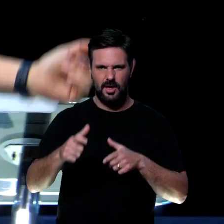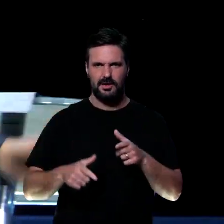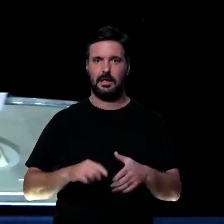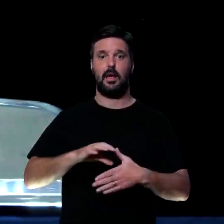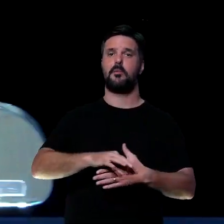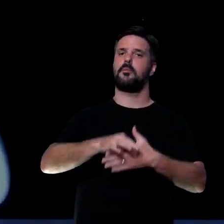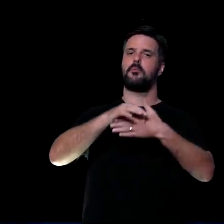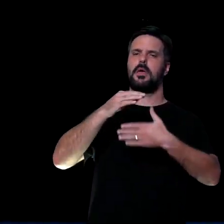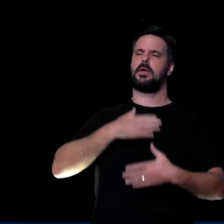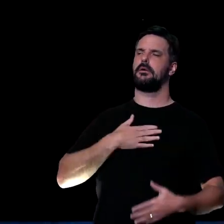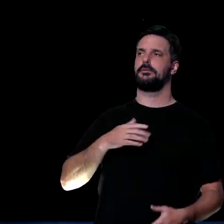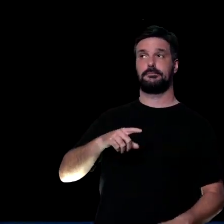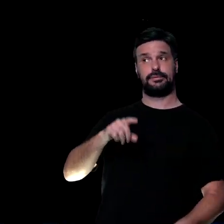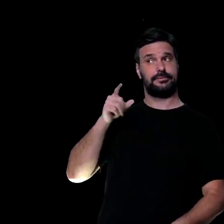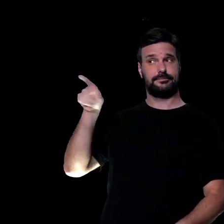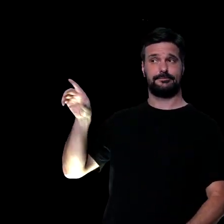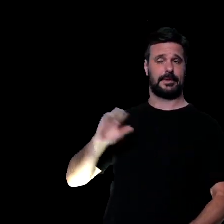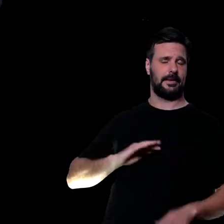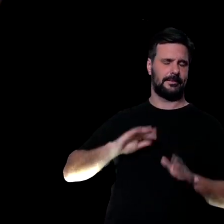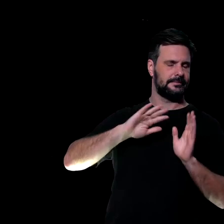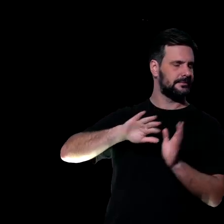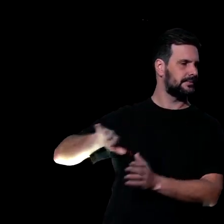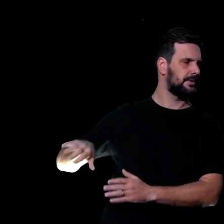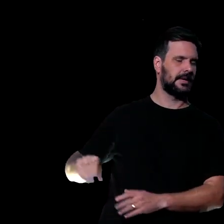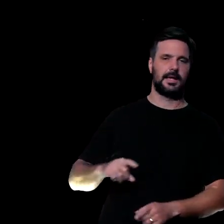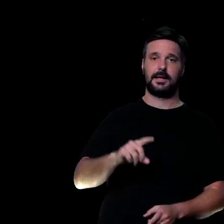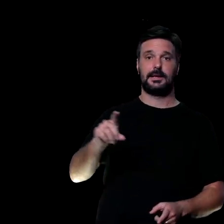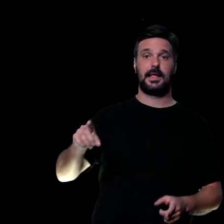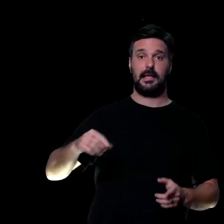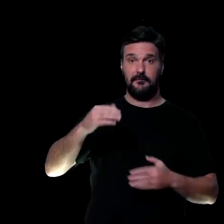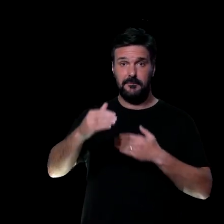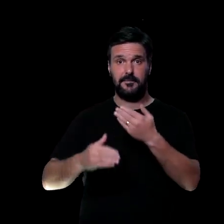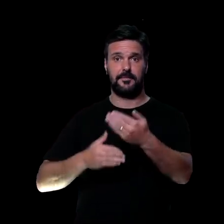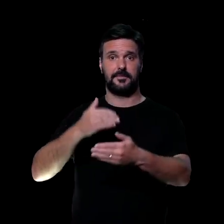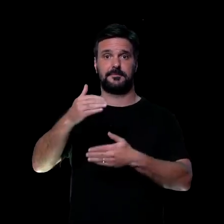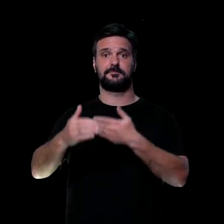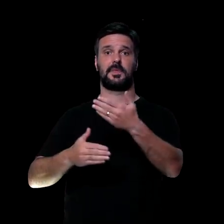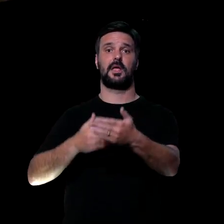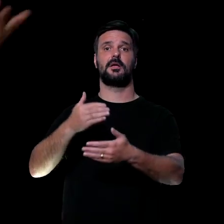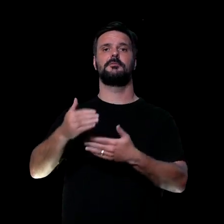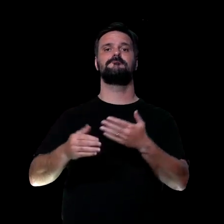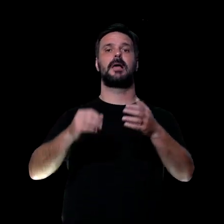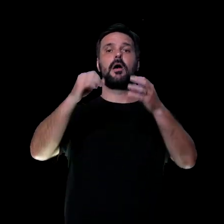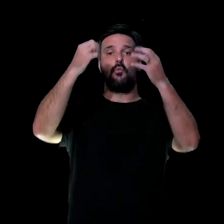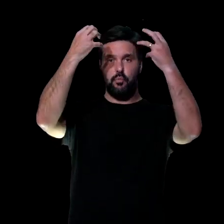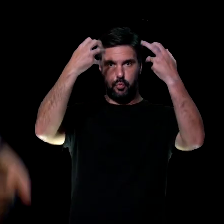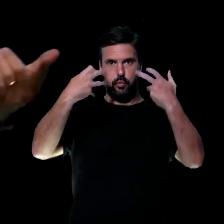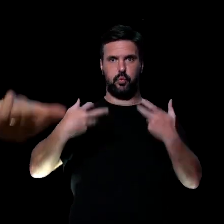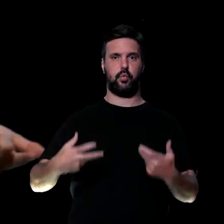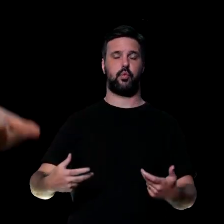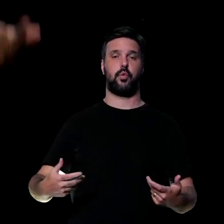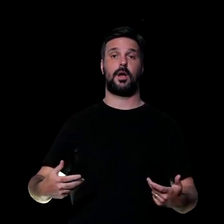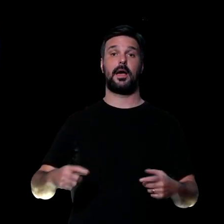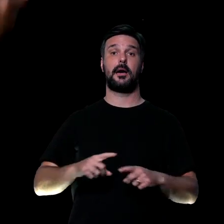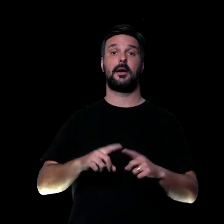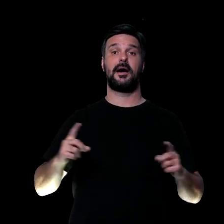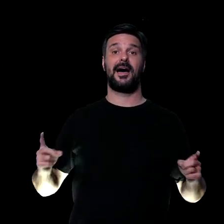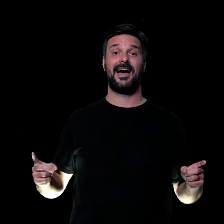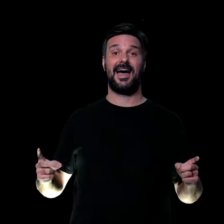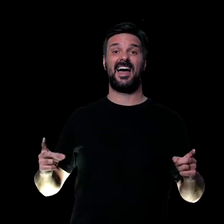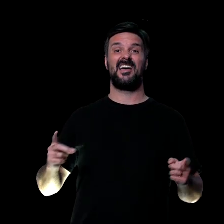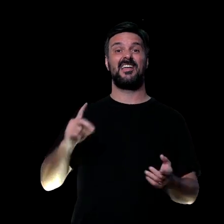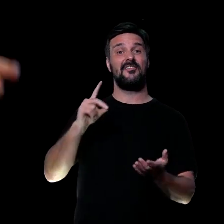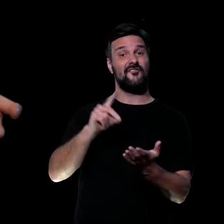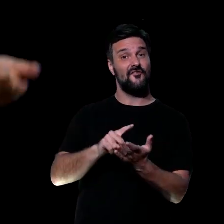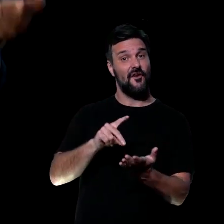meu chefe é desse jeito. A gente sempre tem, e vai ter, gente. A vida toda a gente vai ter esses argumentos que vão nos deixar ansiosos. Mas deixa eu te falar, vamos ser